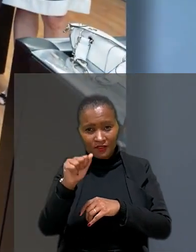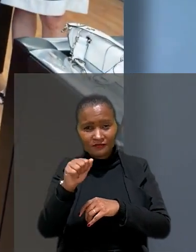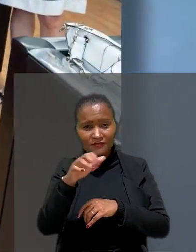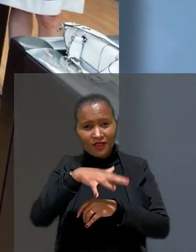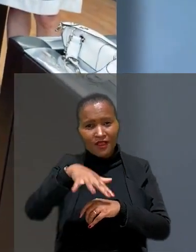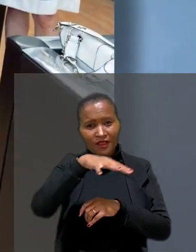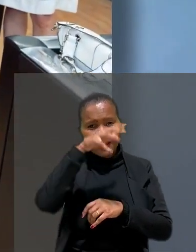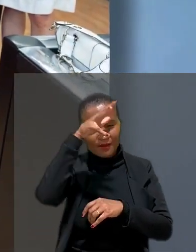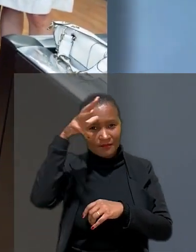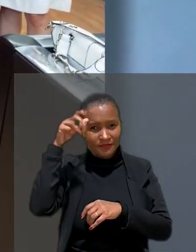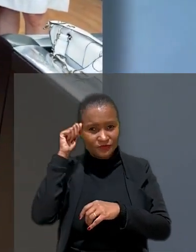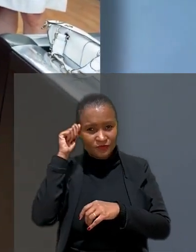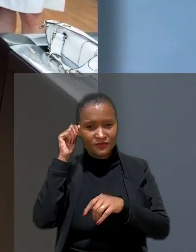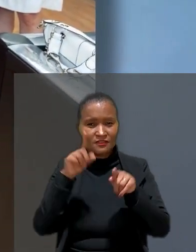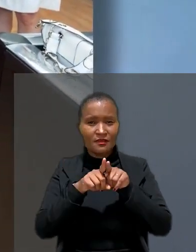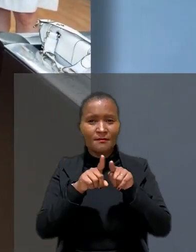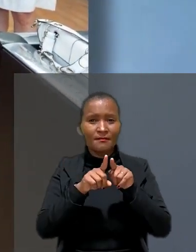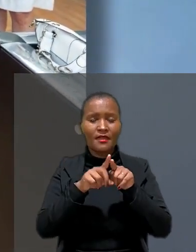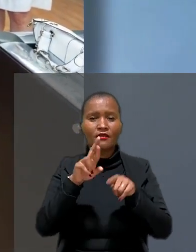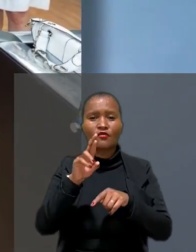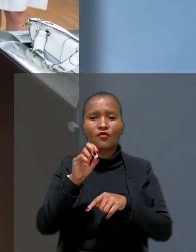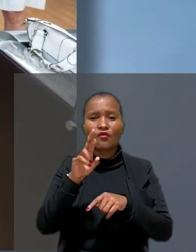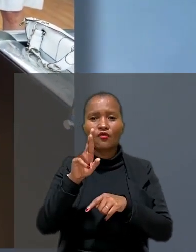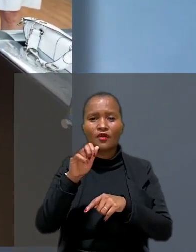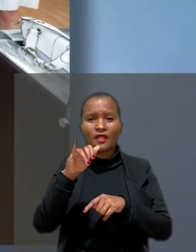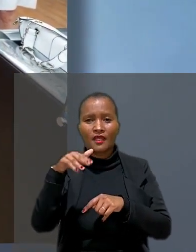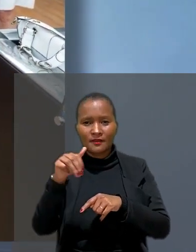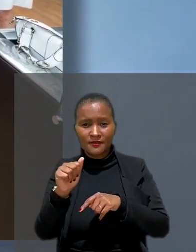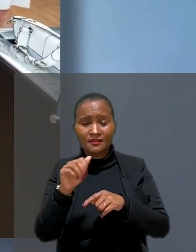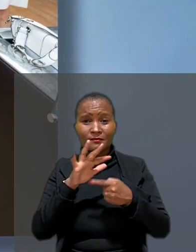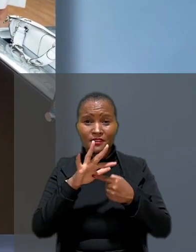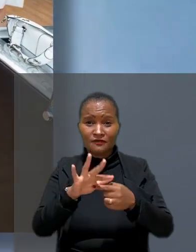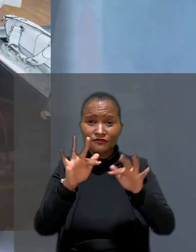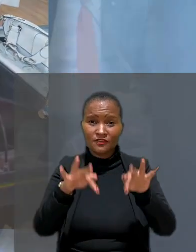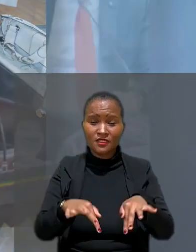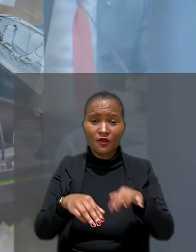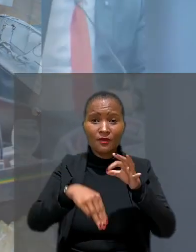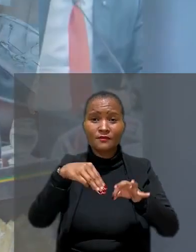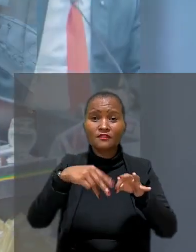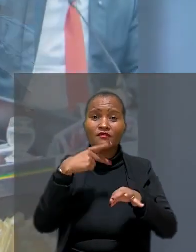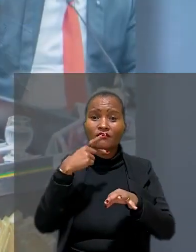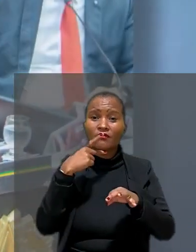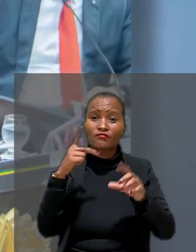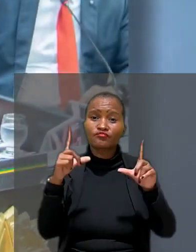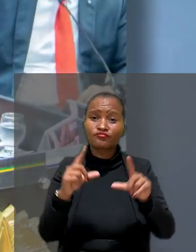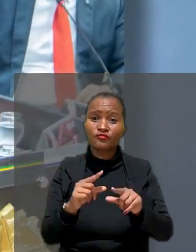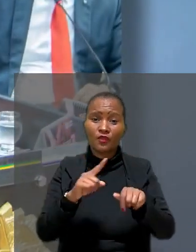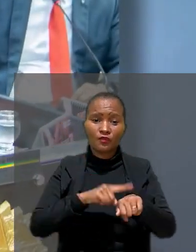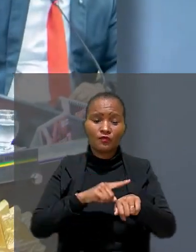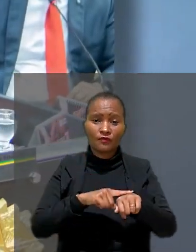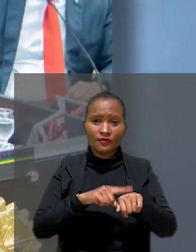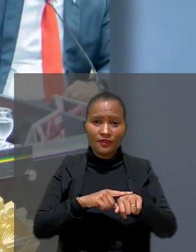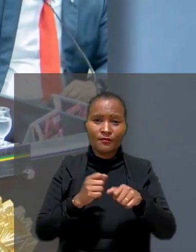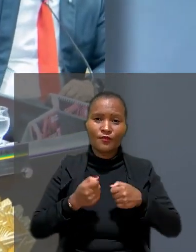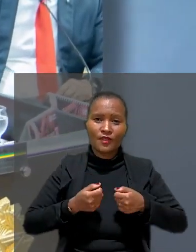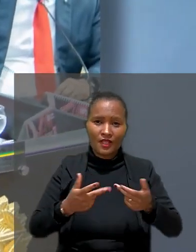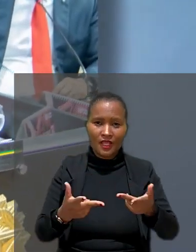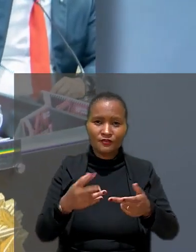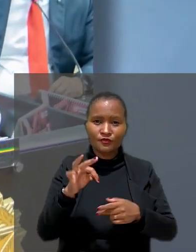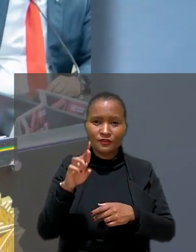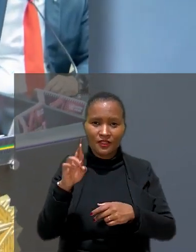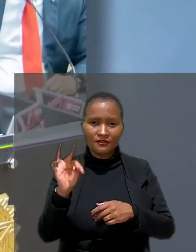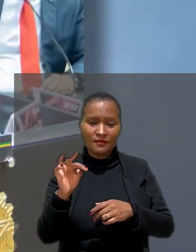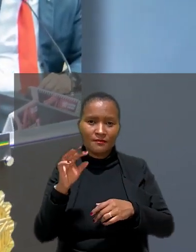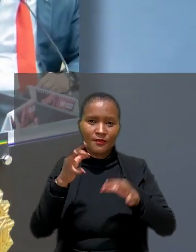Na apresentação do balanço final, a ministra destacou a redução do tempo médio gasto no TRT para o julgamento de ações